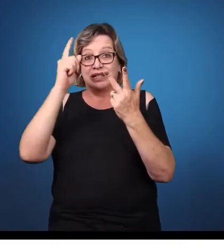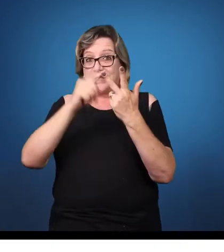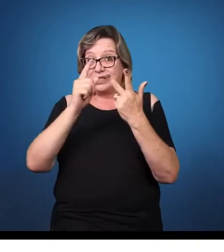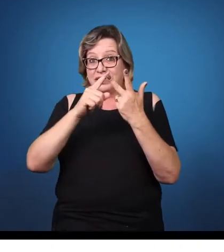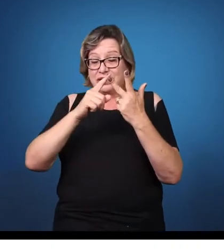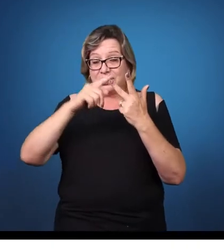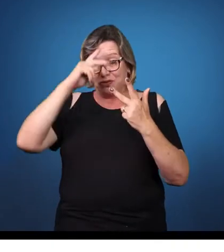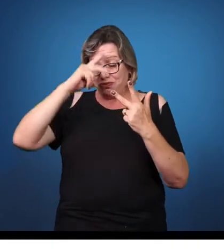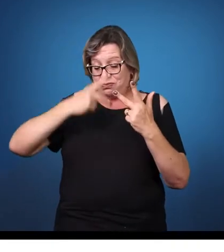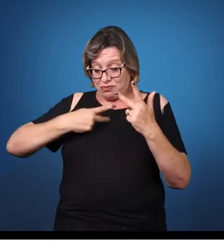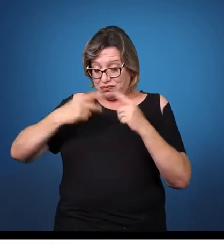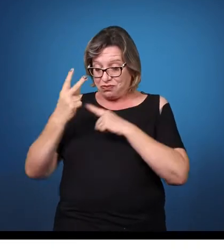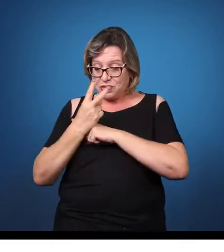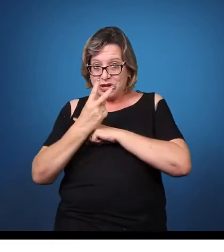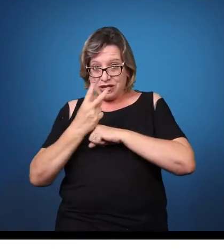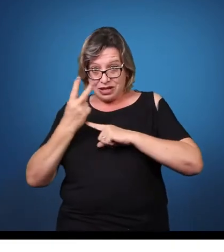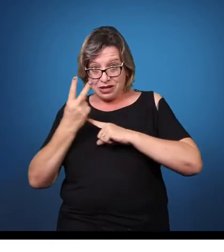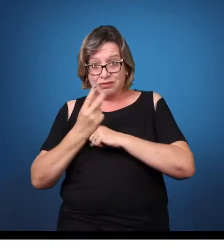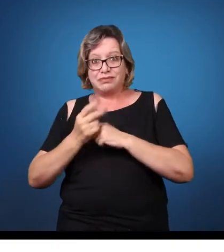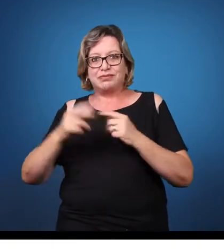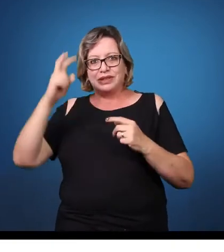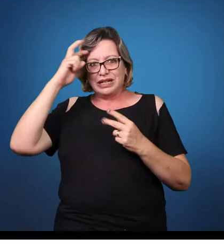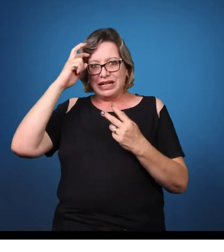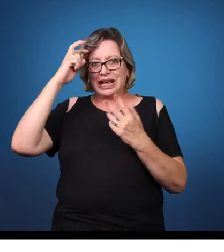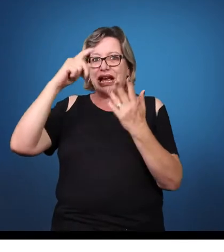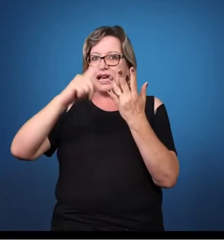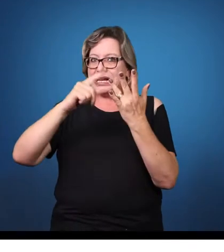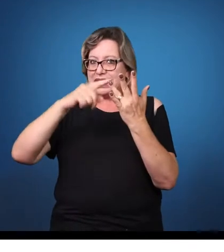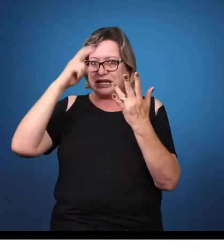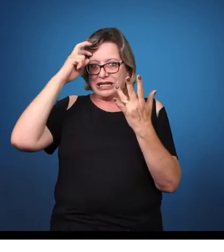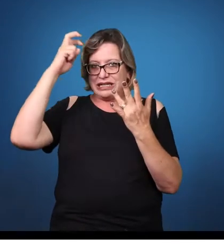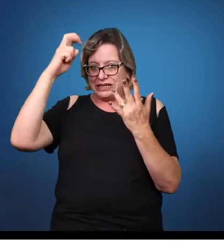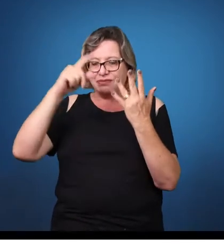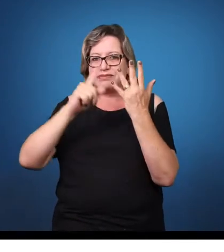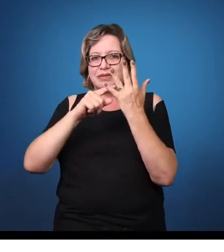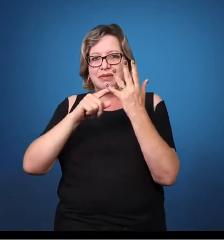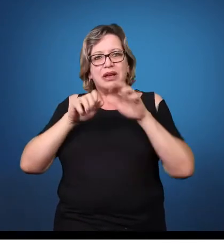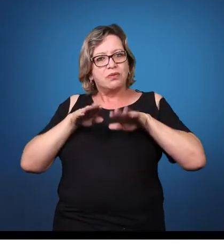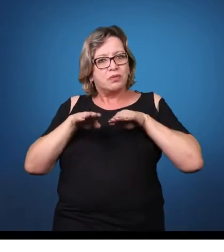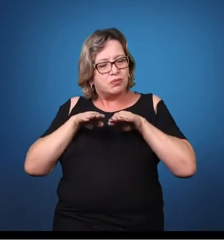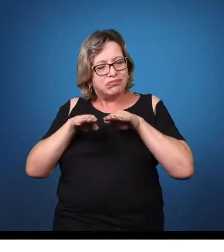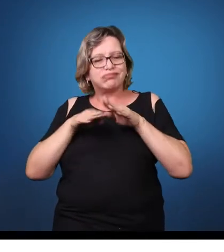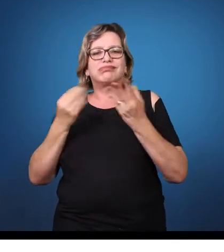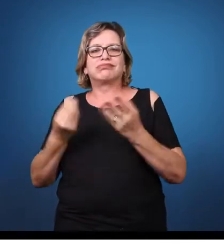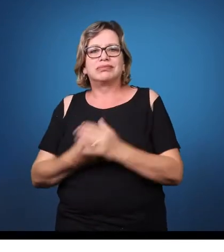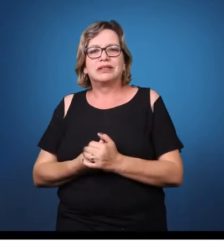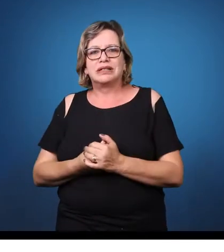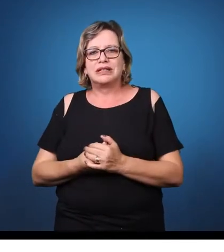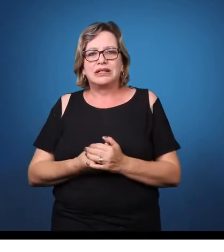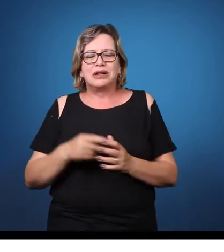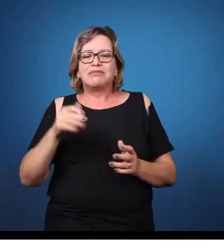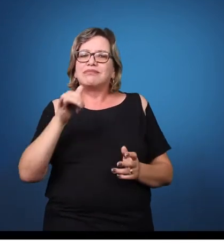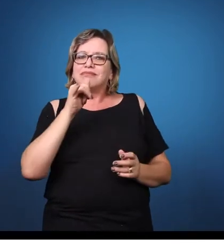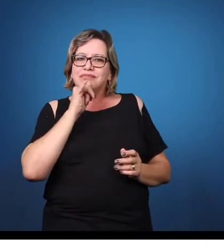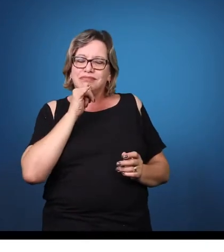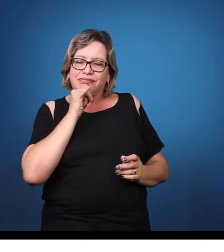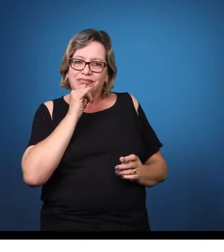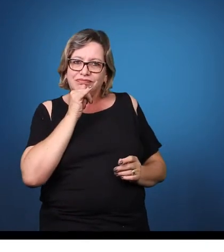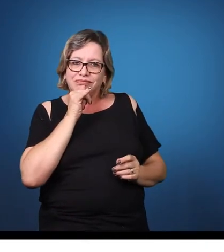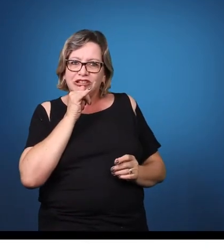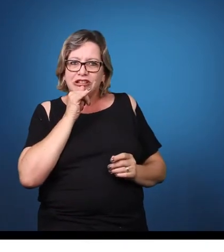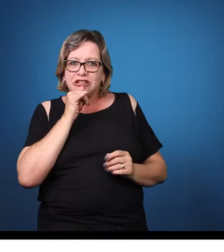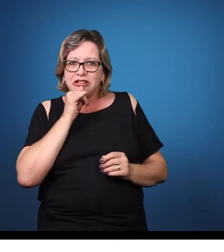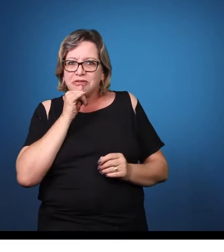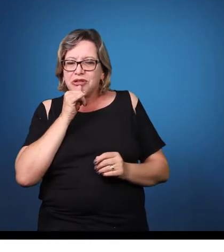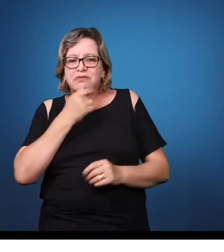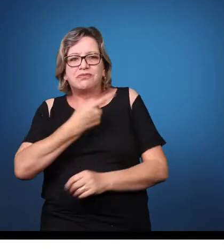ensino fundamental, tanto anos iniciais quanto anos finais, o que a gente vai observar nessa criança que apresenta